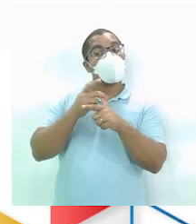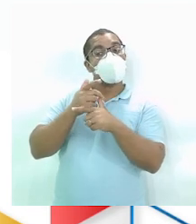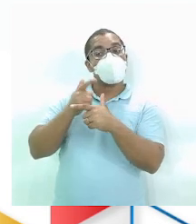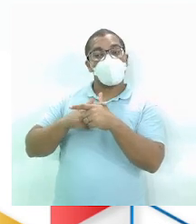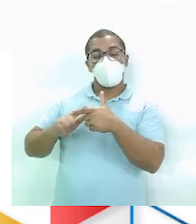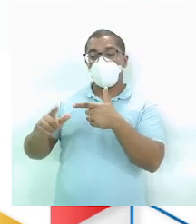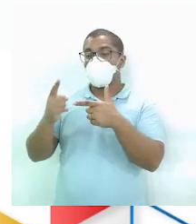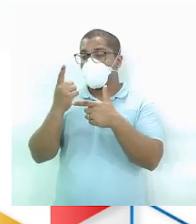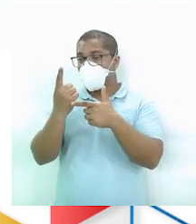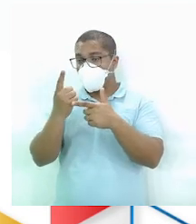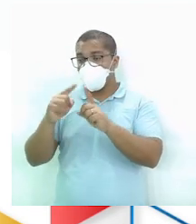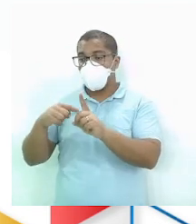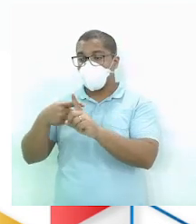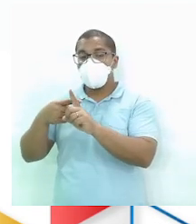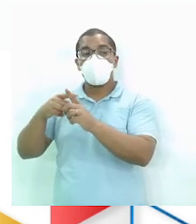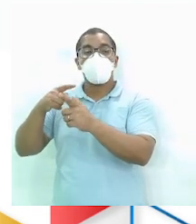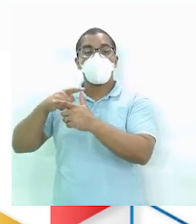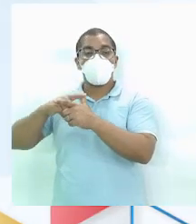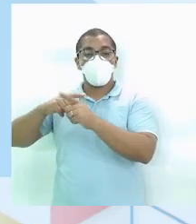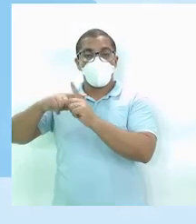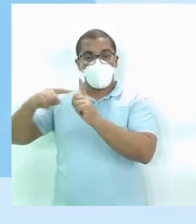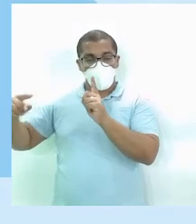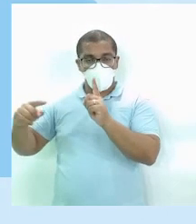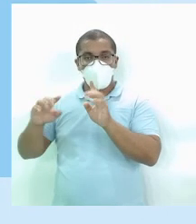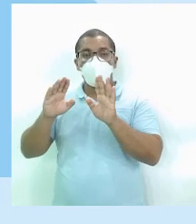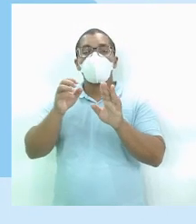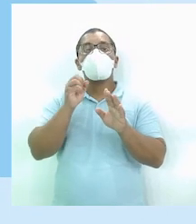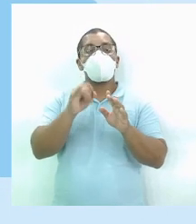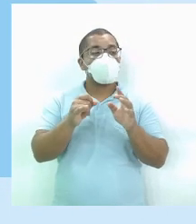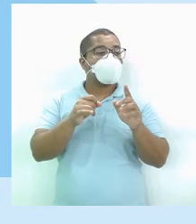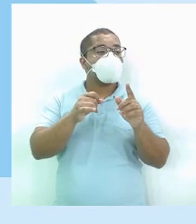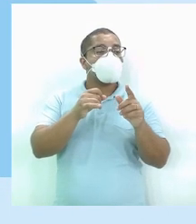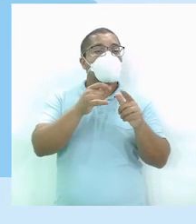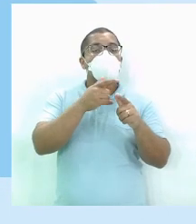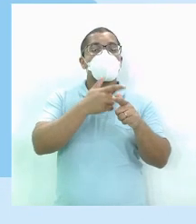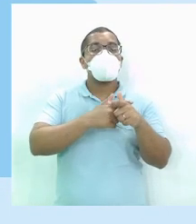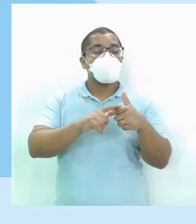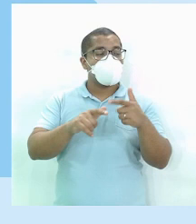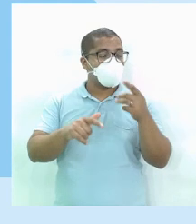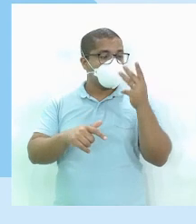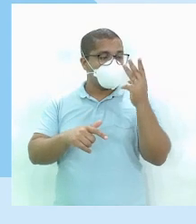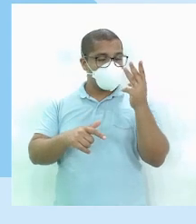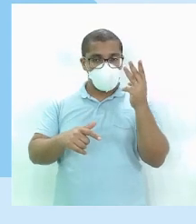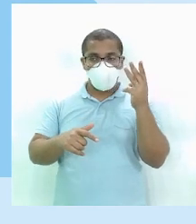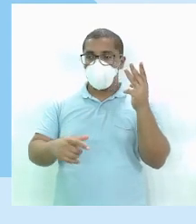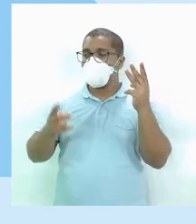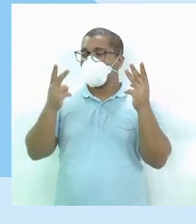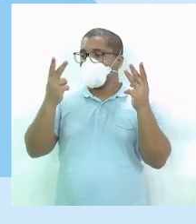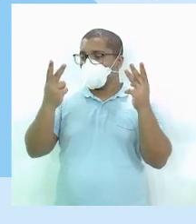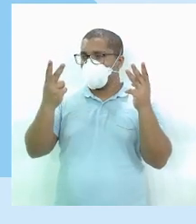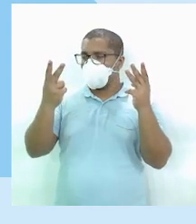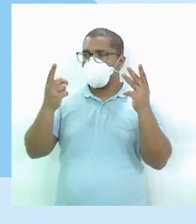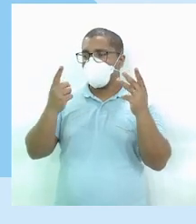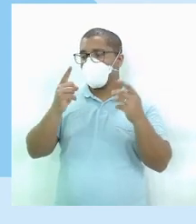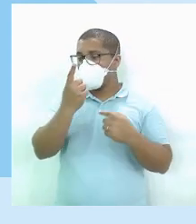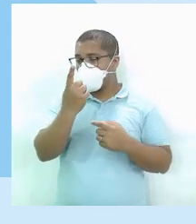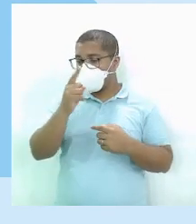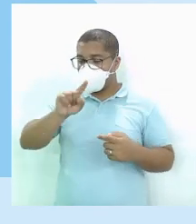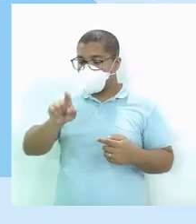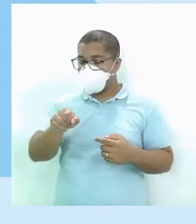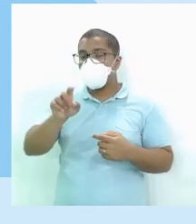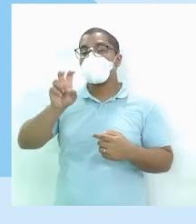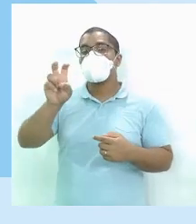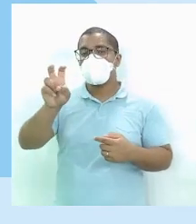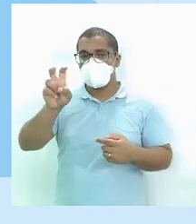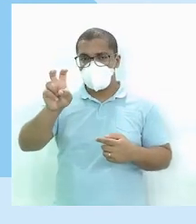Entendi E aí Professor Se eu dividisse Três por dois E desse Um vírgula cinco É a mesma coisa Que